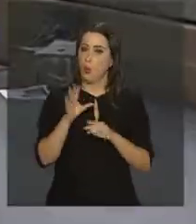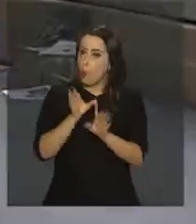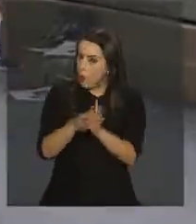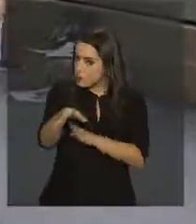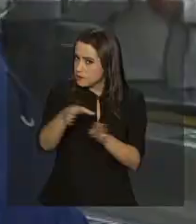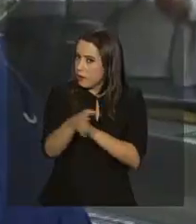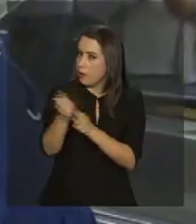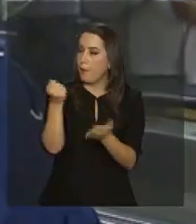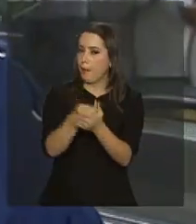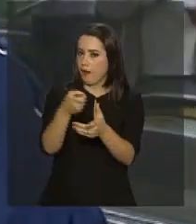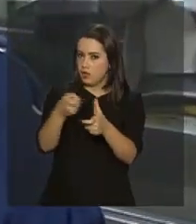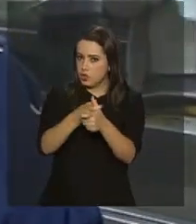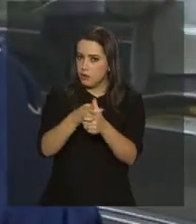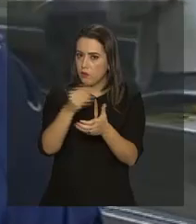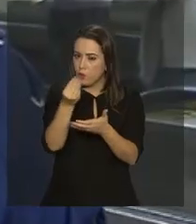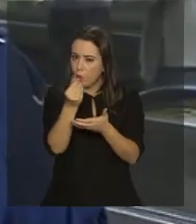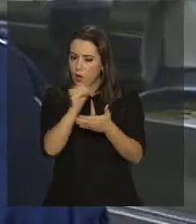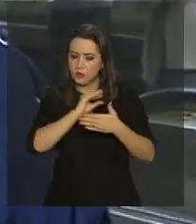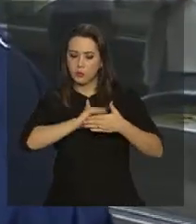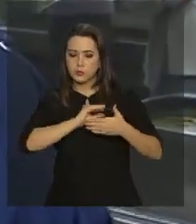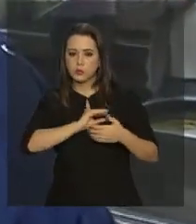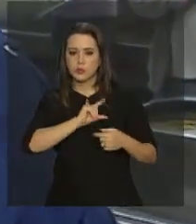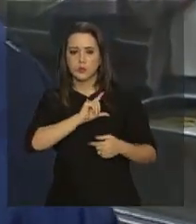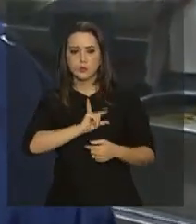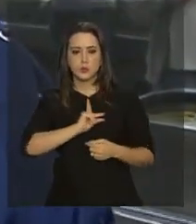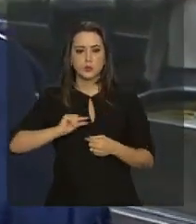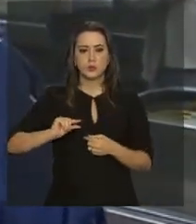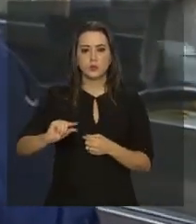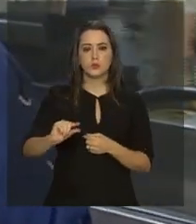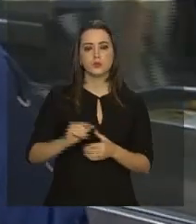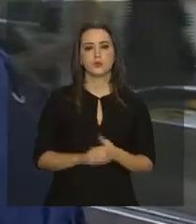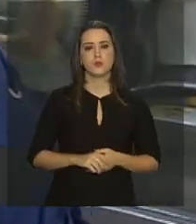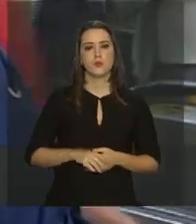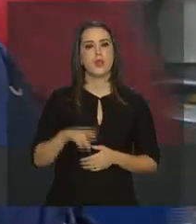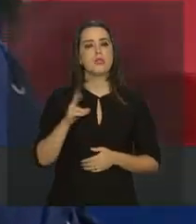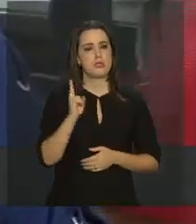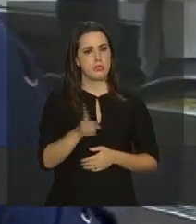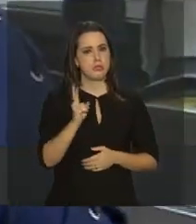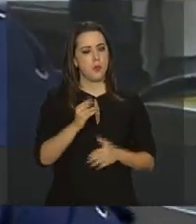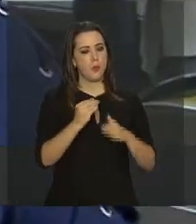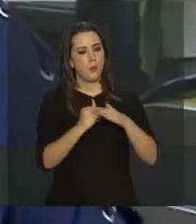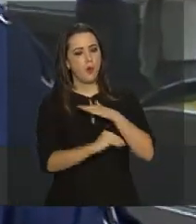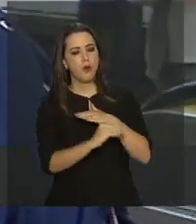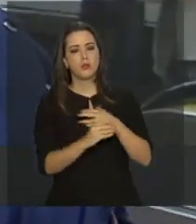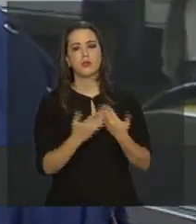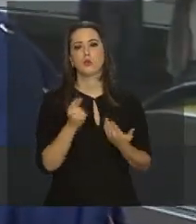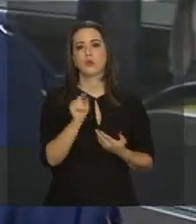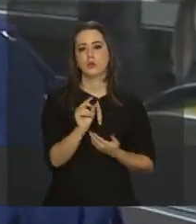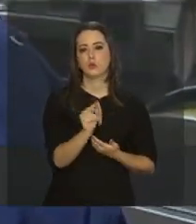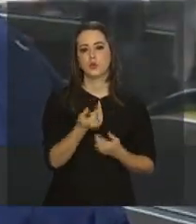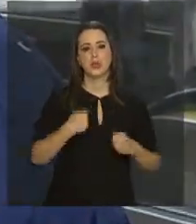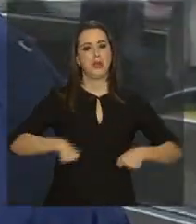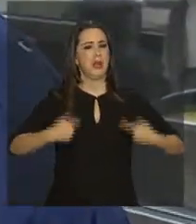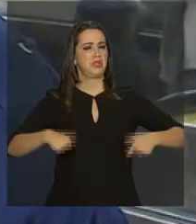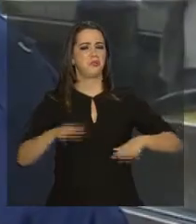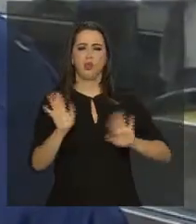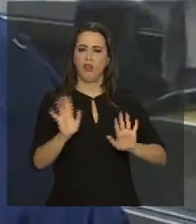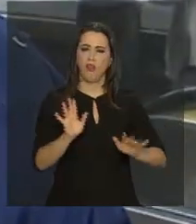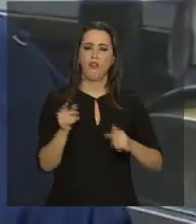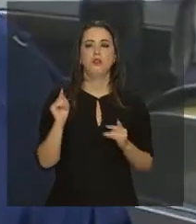parte do salário, assim como já faz essa biomédica. Eu sempre poupo. Parte do meu salário eu guardo, eu não gasto tudo.